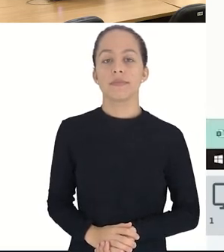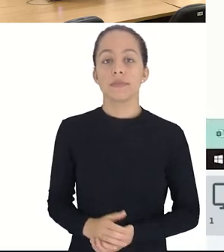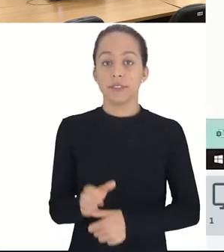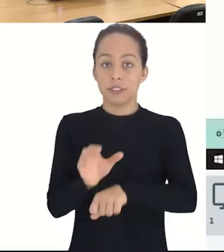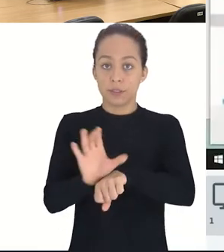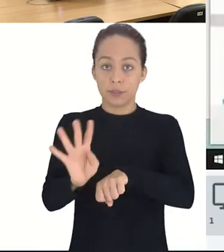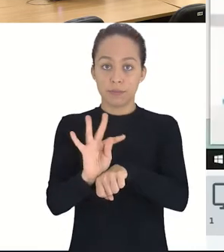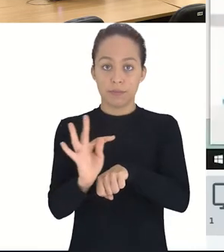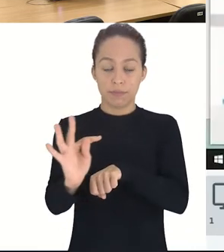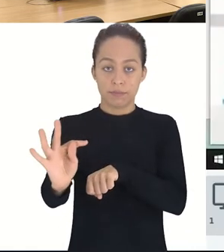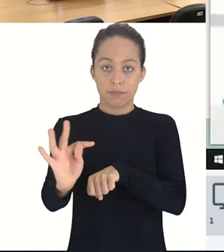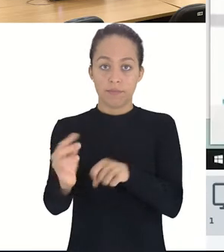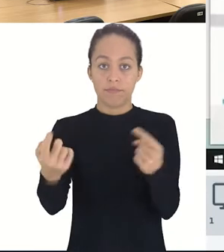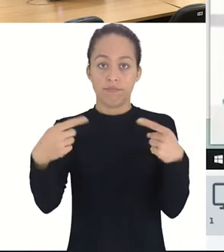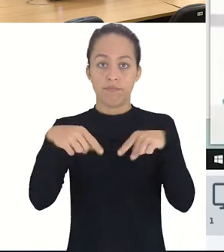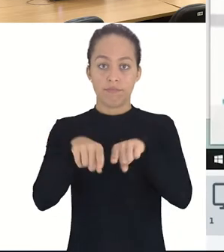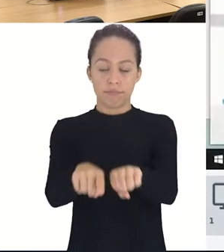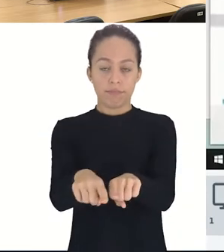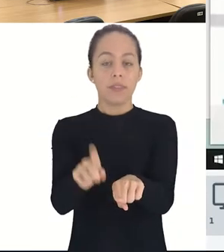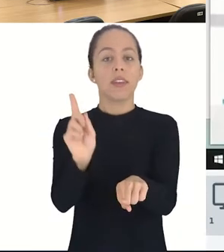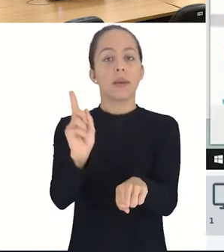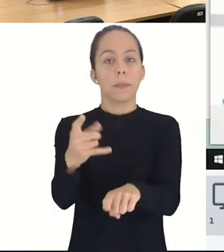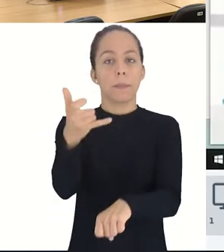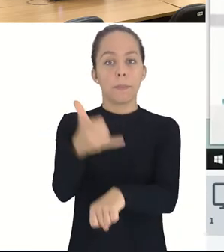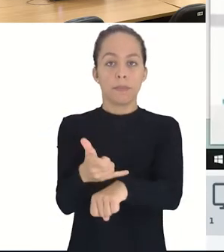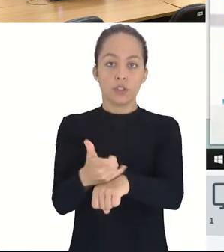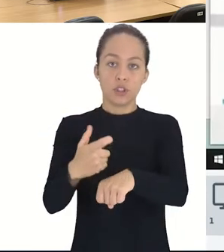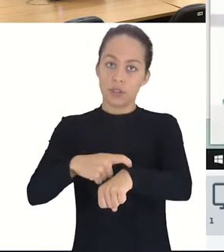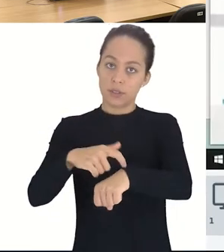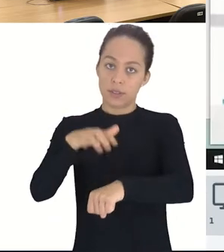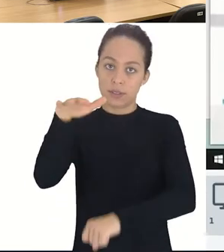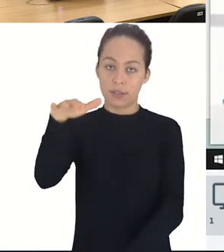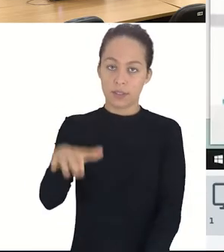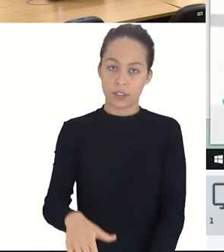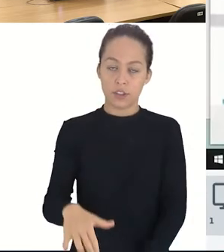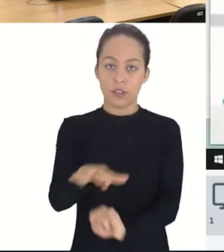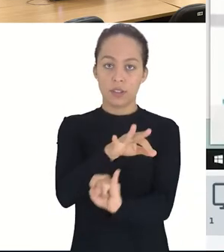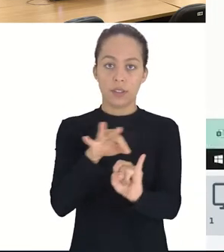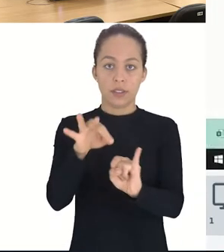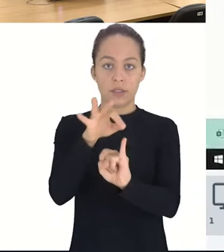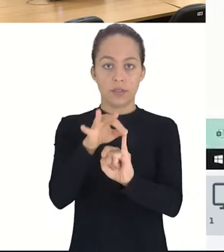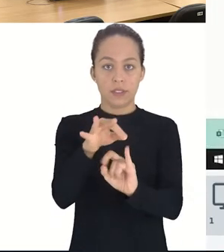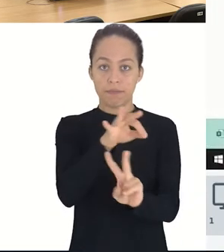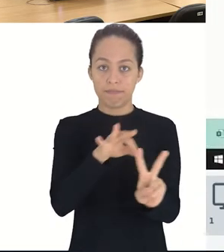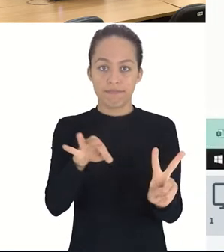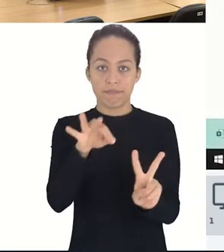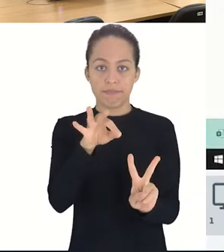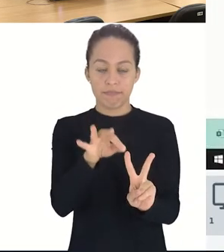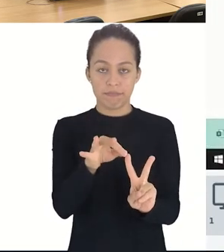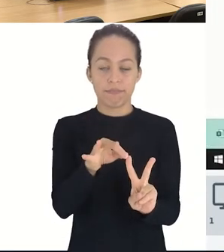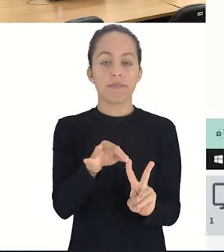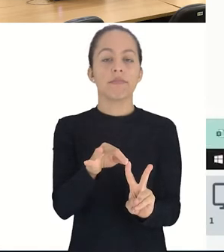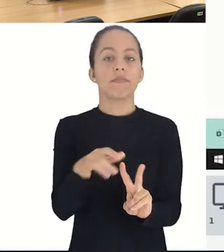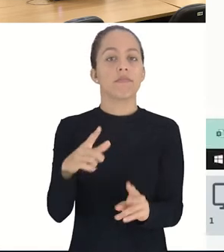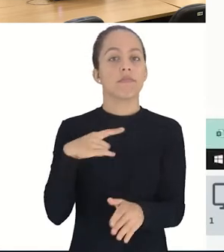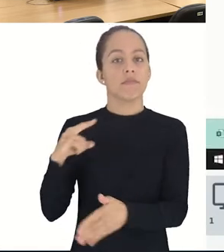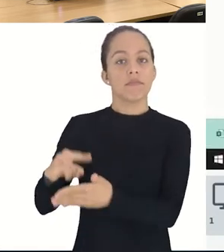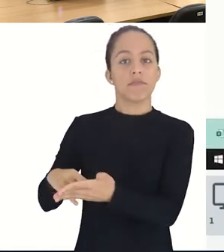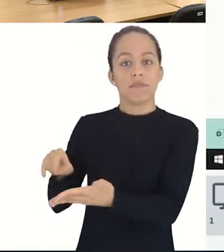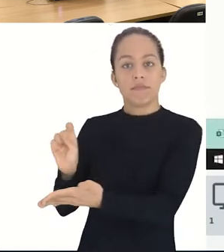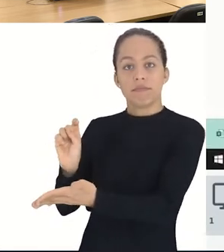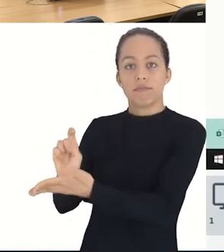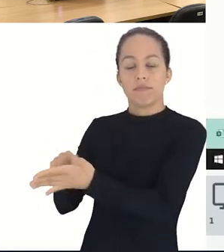O curso técnico concomitante em metalurgia vespertino do campus Vitória, o arquivo já foi